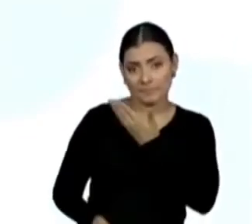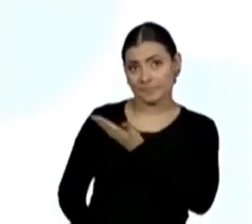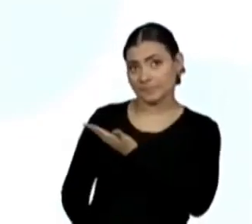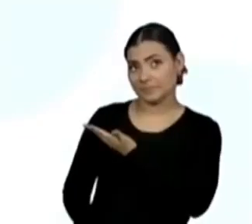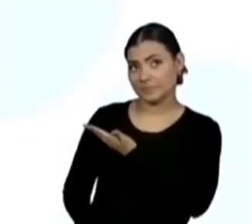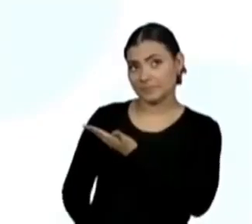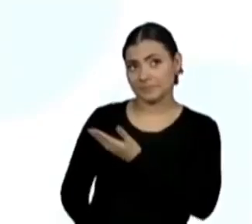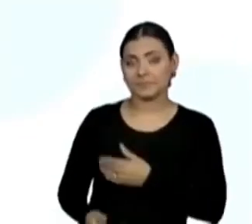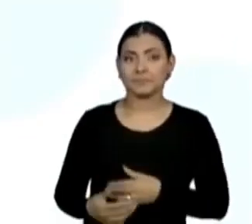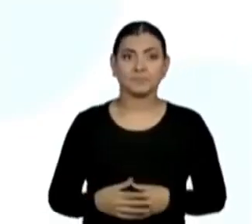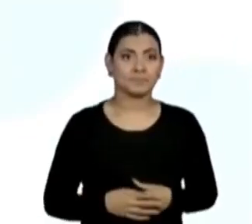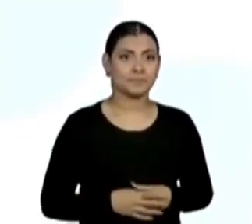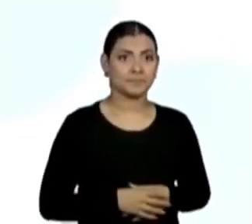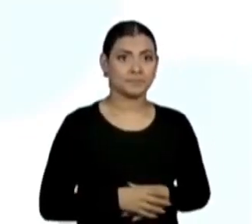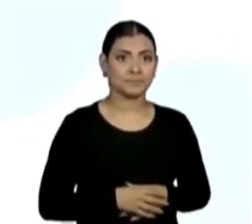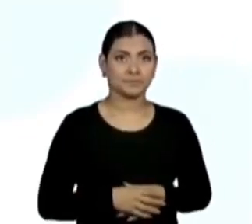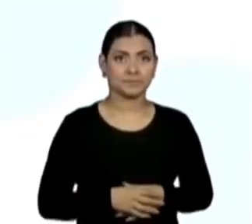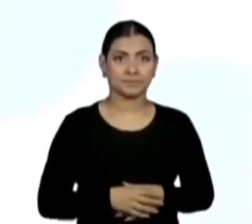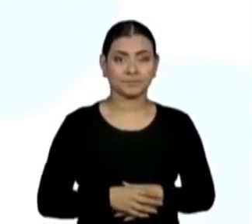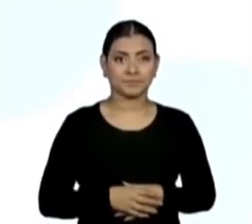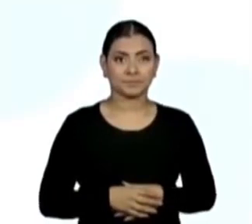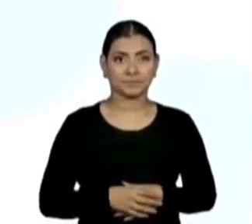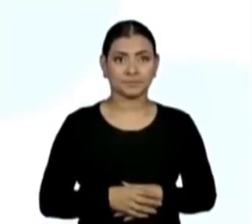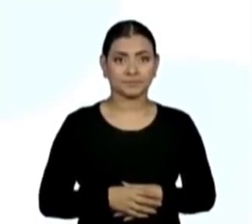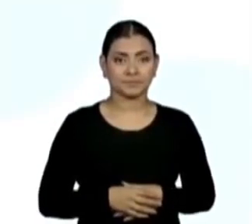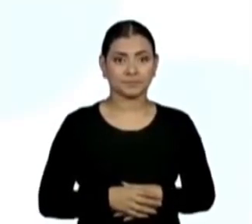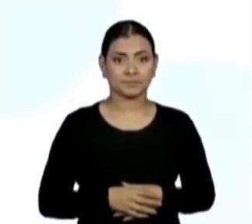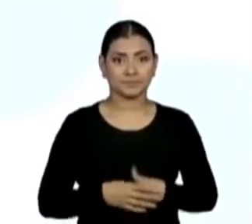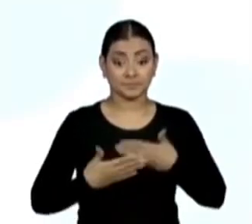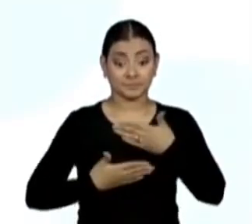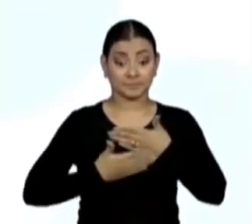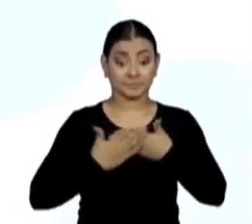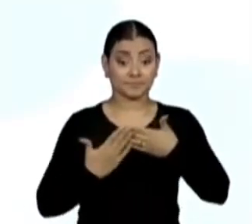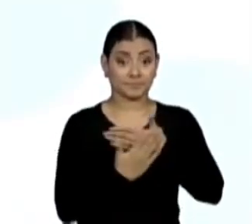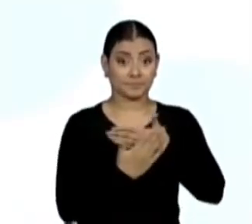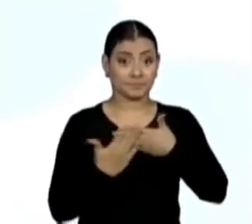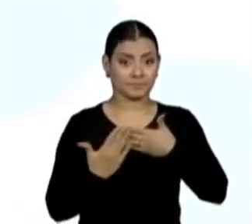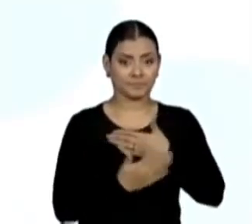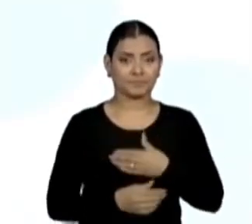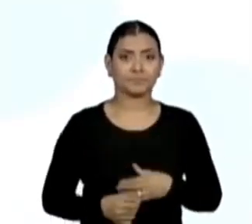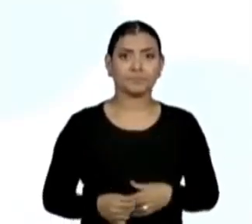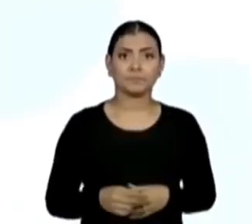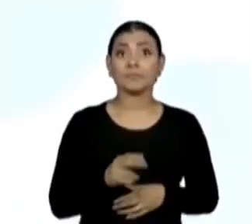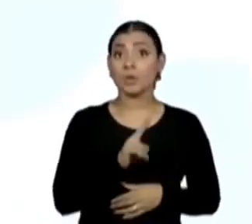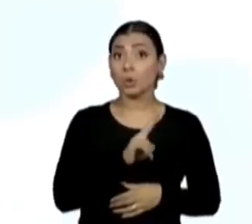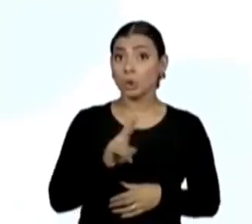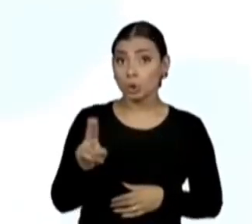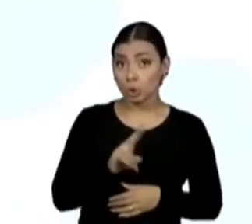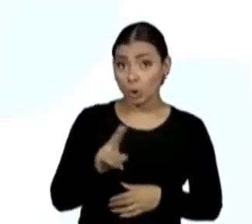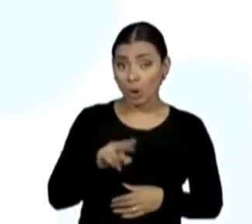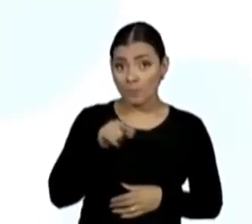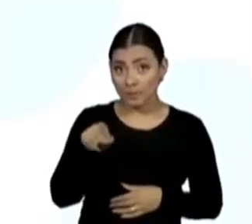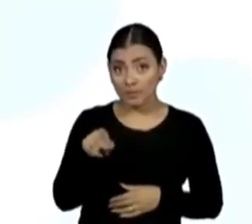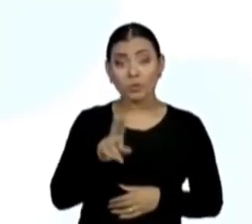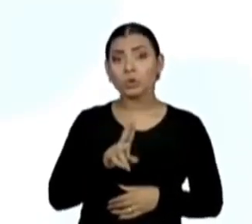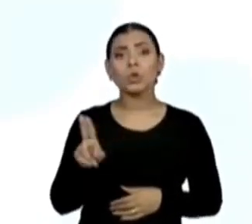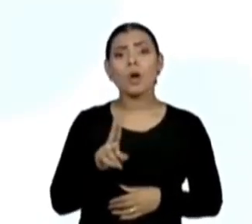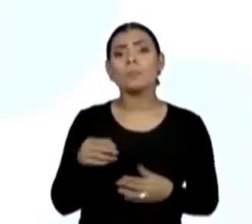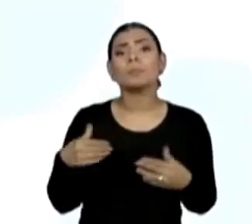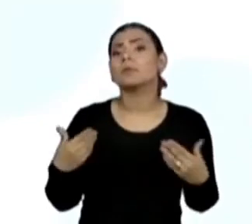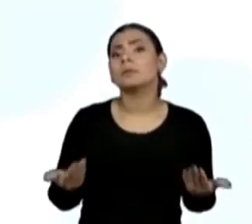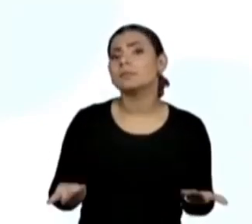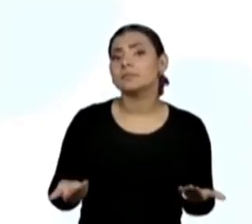Ah, ok. Um quadrado. Nome dos polígonos. Nome do polígono nesse caso.